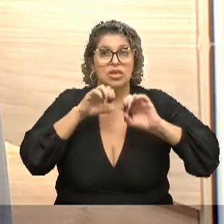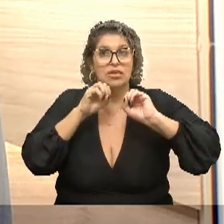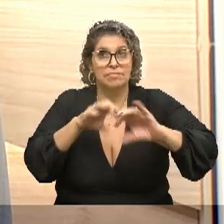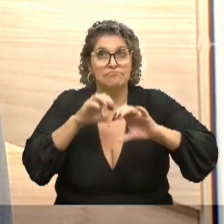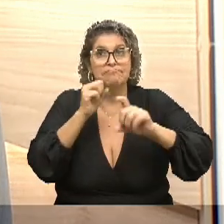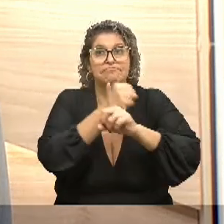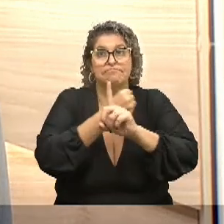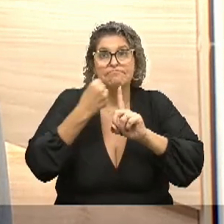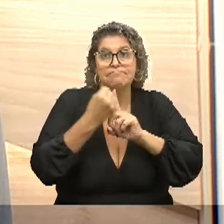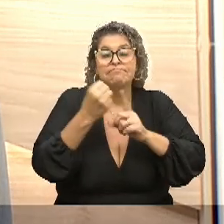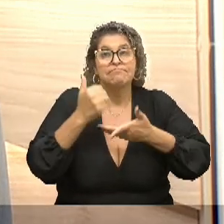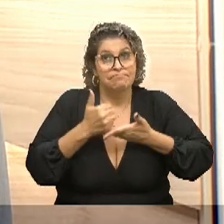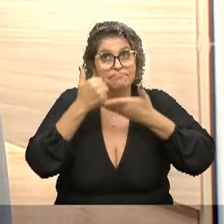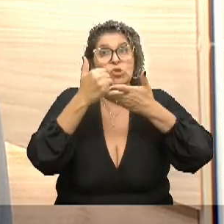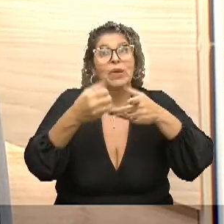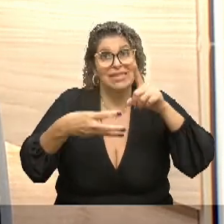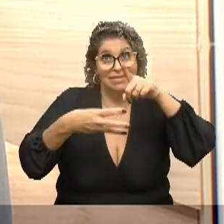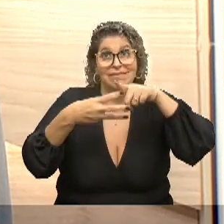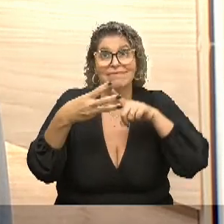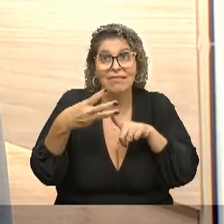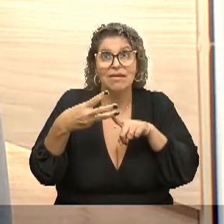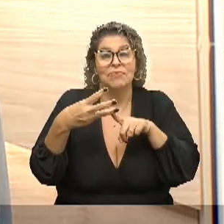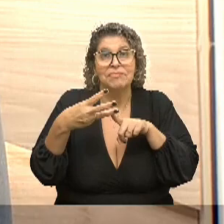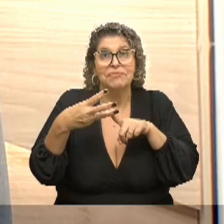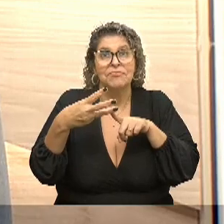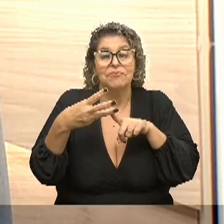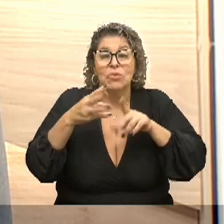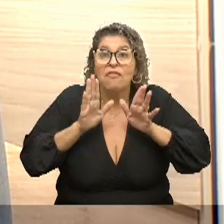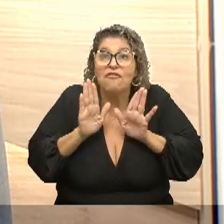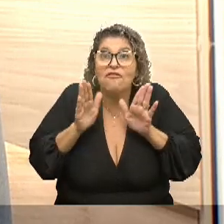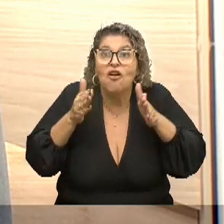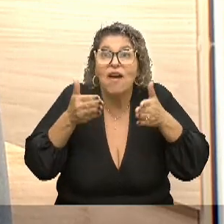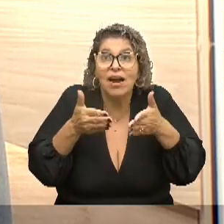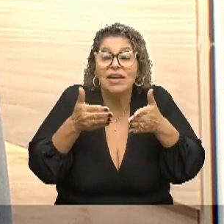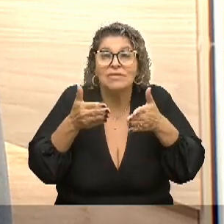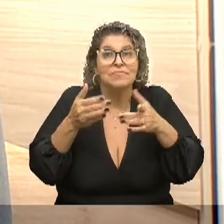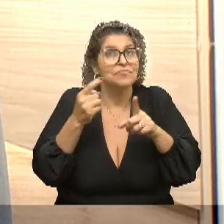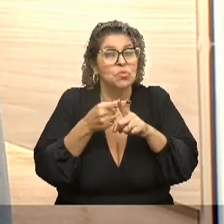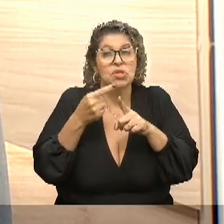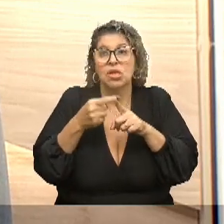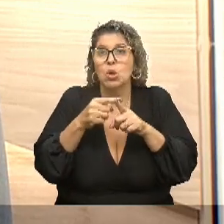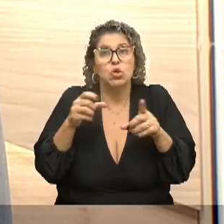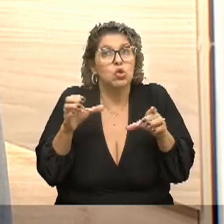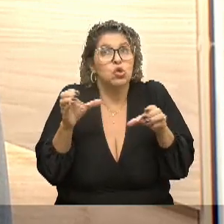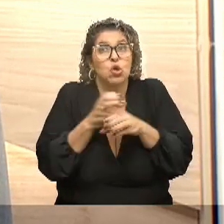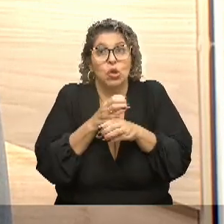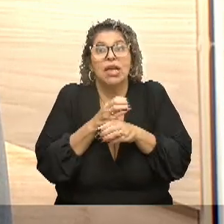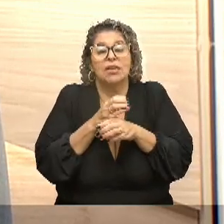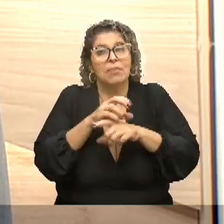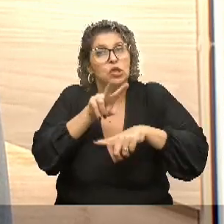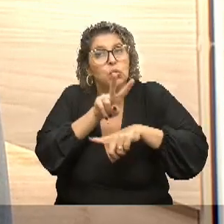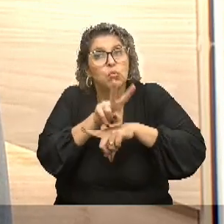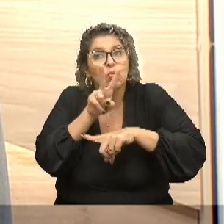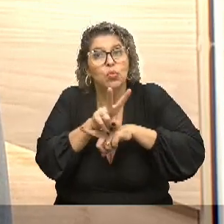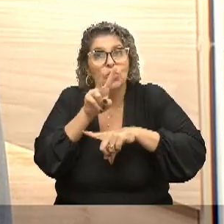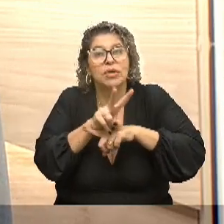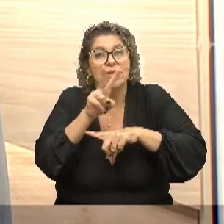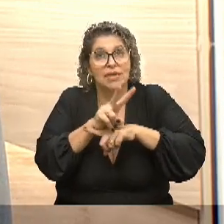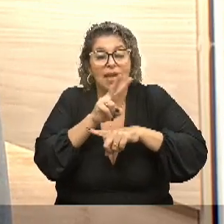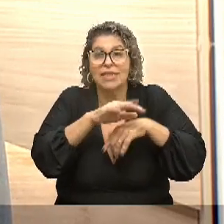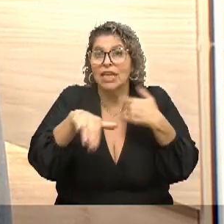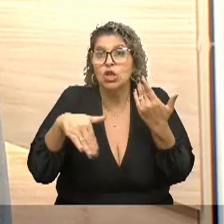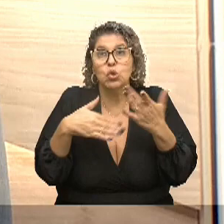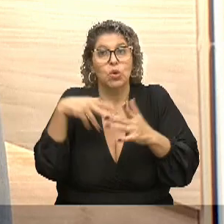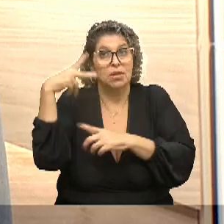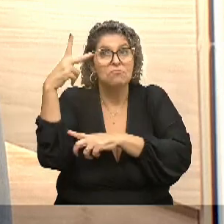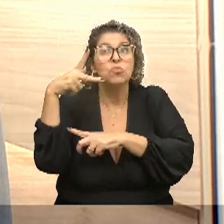assistência, vem justamente neste sentido, né? Não só de totalidade, mas de cuidados que perpassem a todas